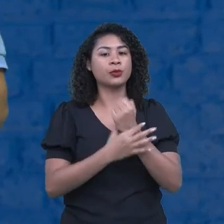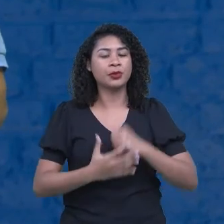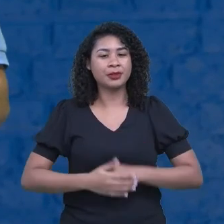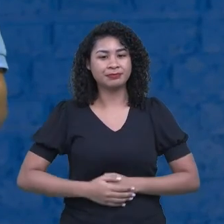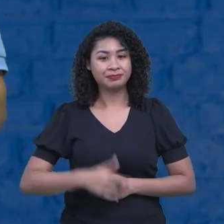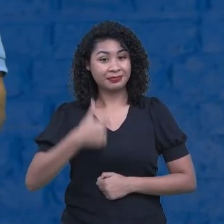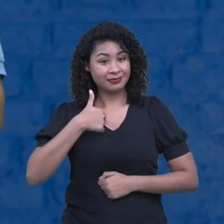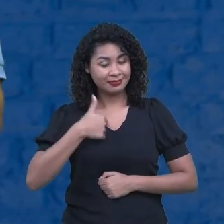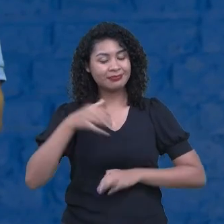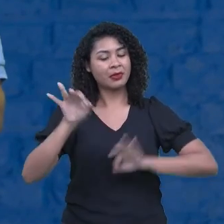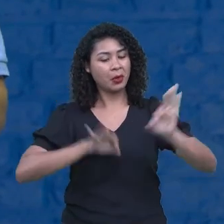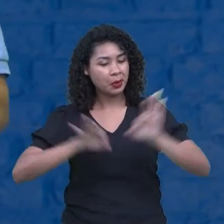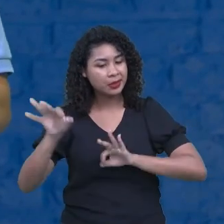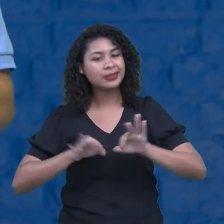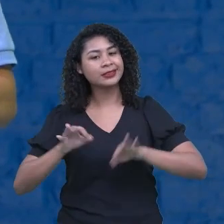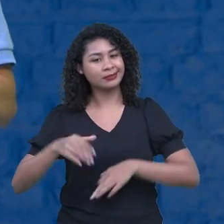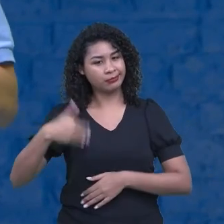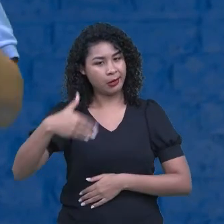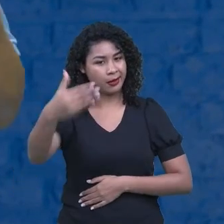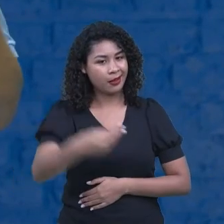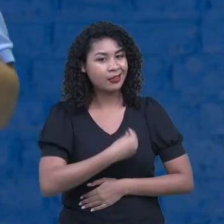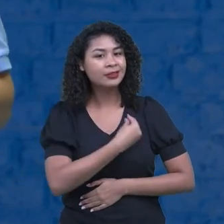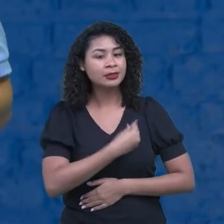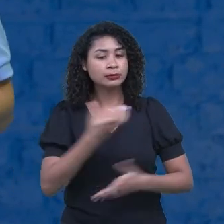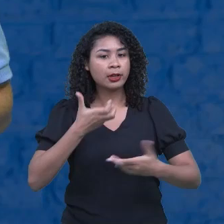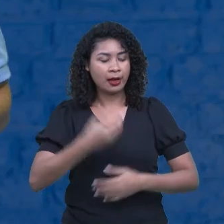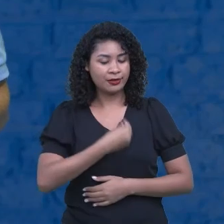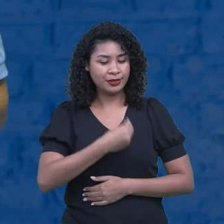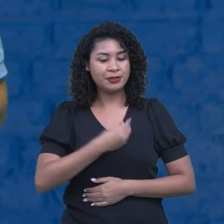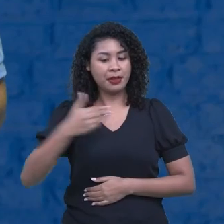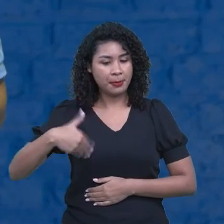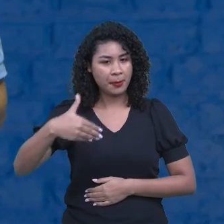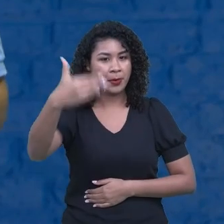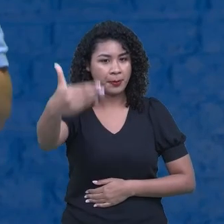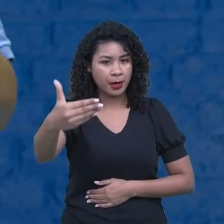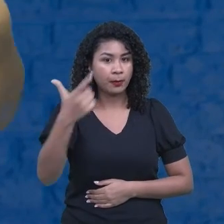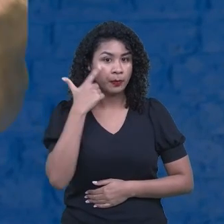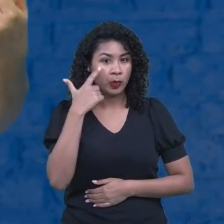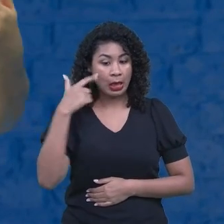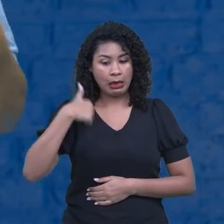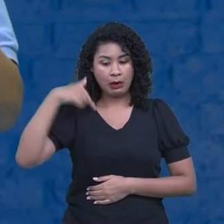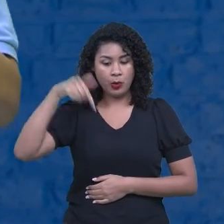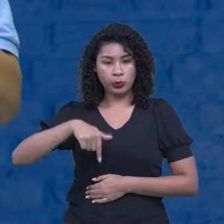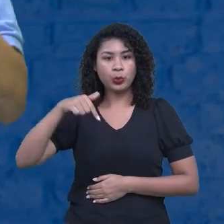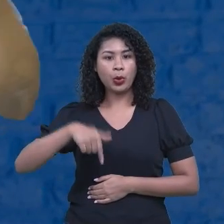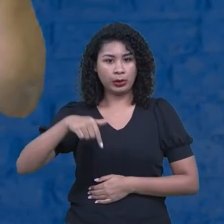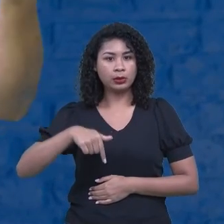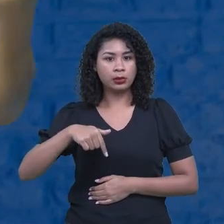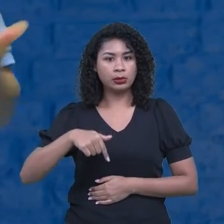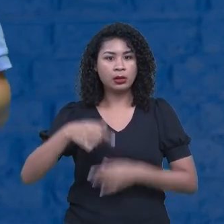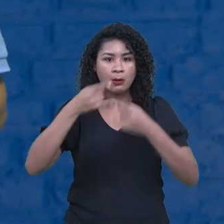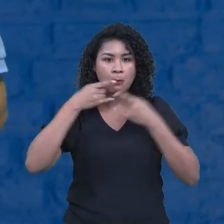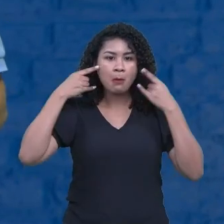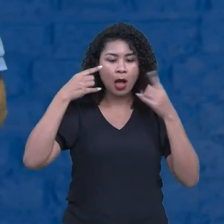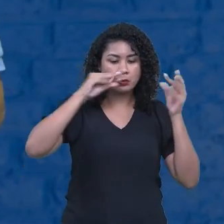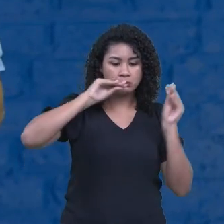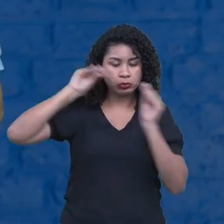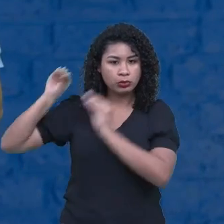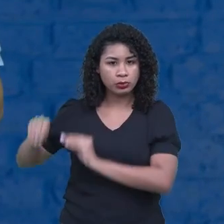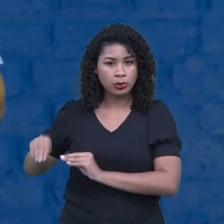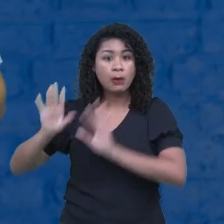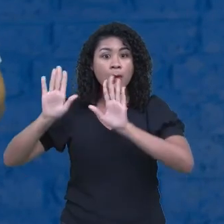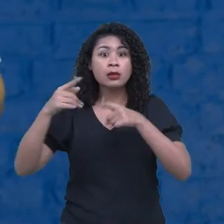vida, certo? Chegar mais longe. Eu estou sem máscara aqui no estúdio porque eu estou sozinha, o estúdio é imenso.